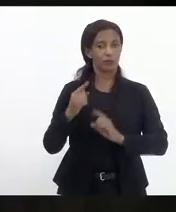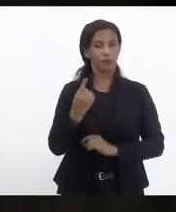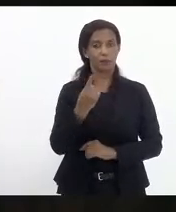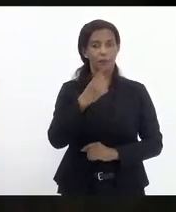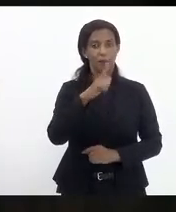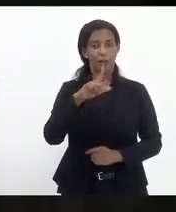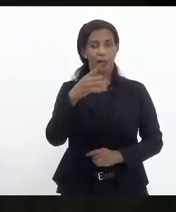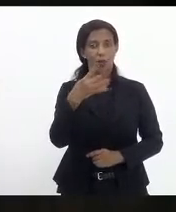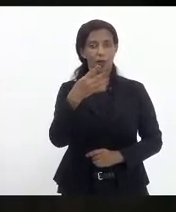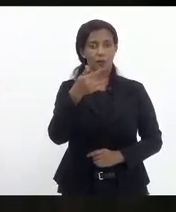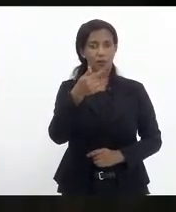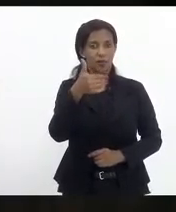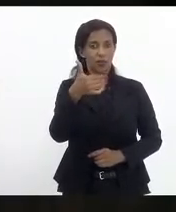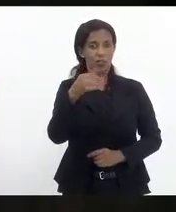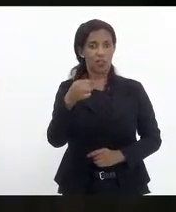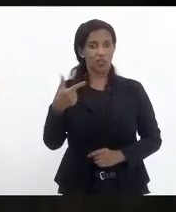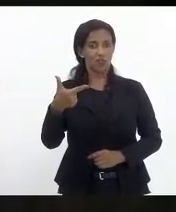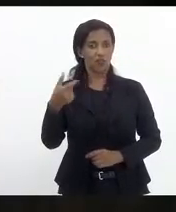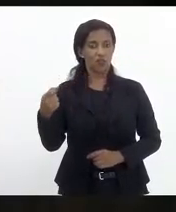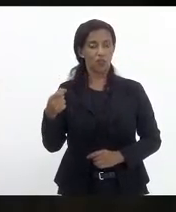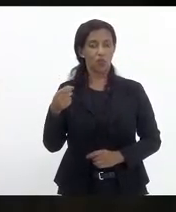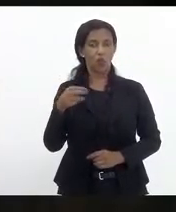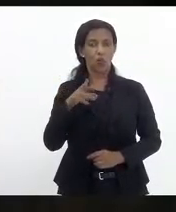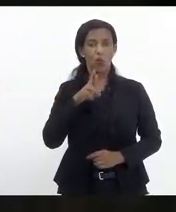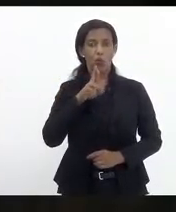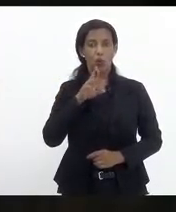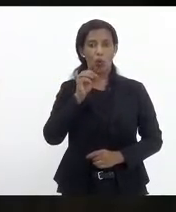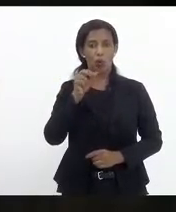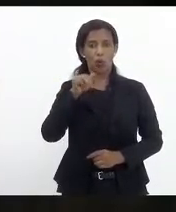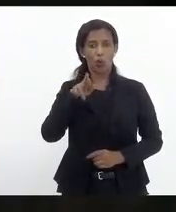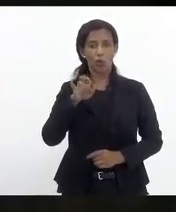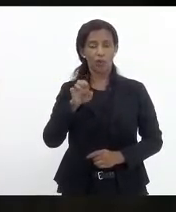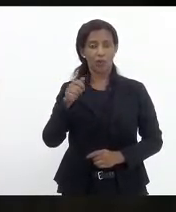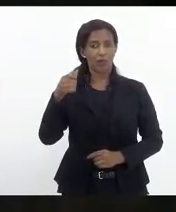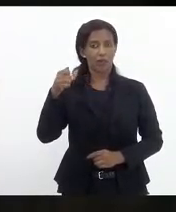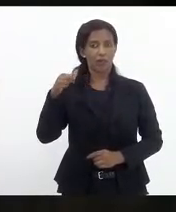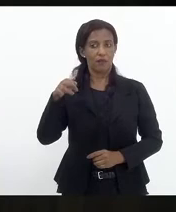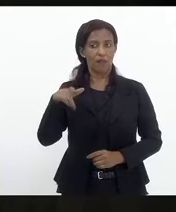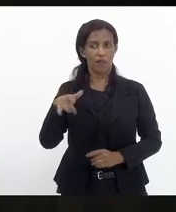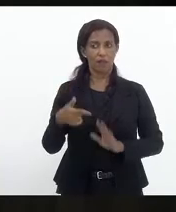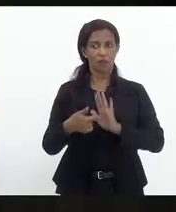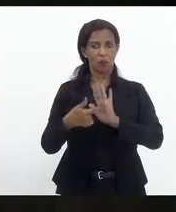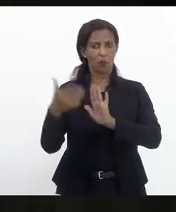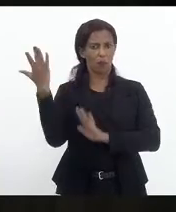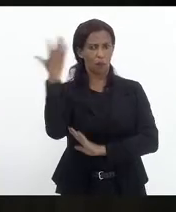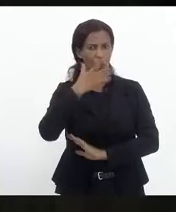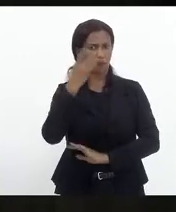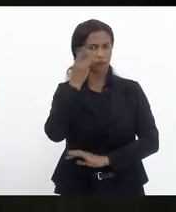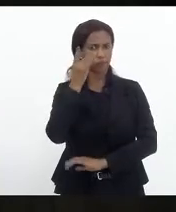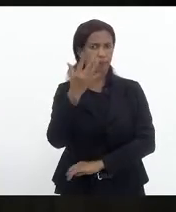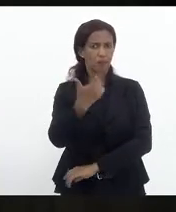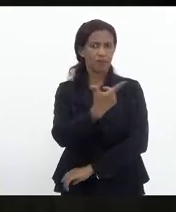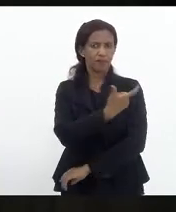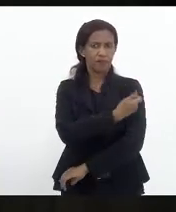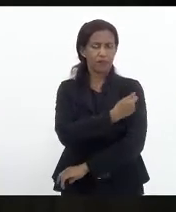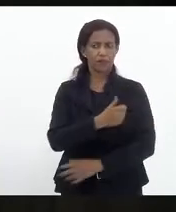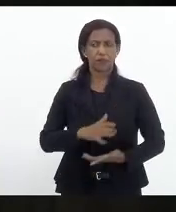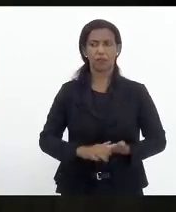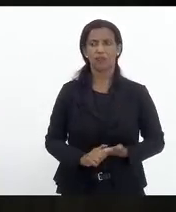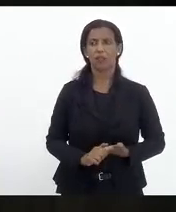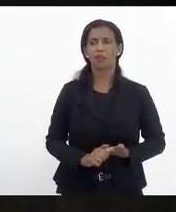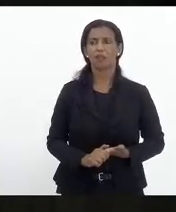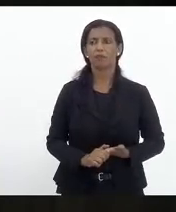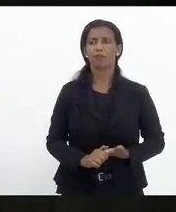projeto de lei 4710-21 de autoria deputada Rosane Félix que proíbe a exigência de apresentação de comprovante de vacinação ou do certificado de